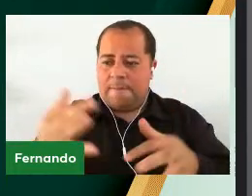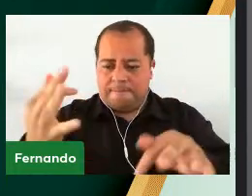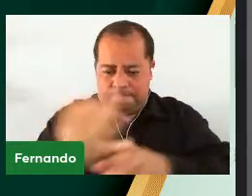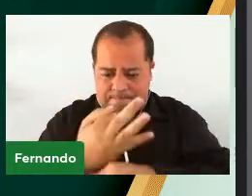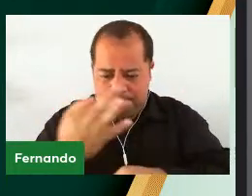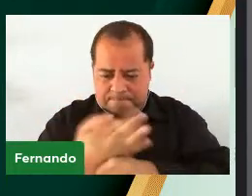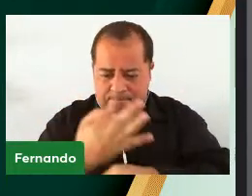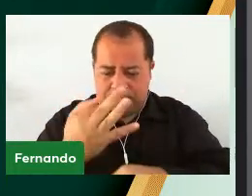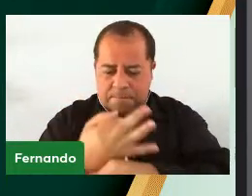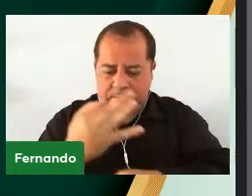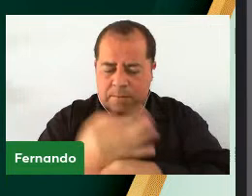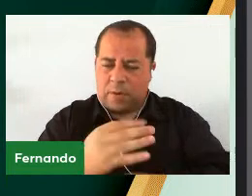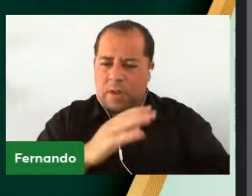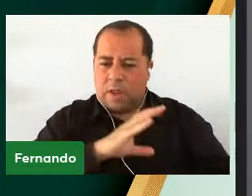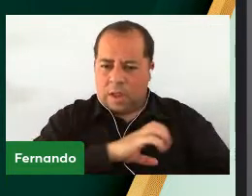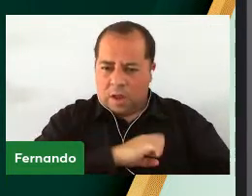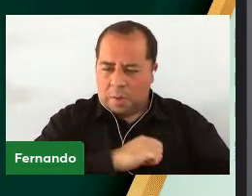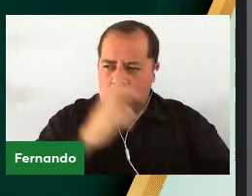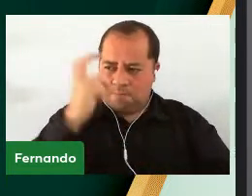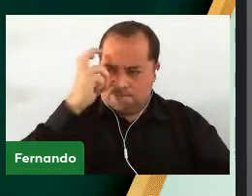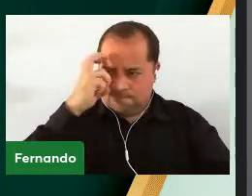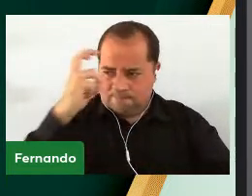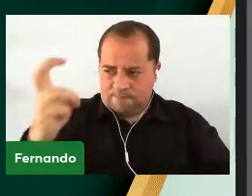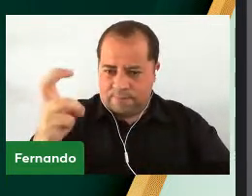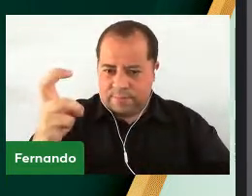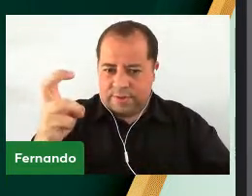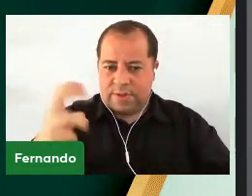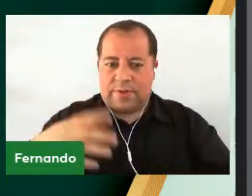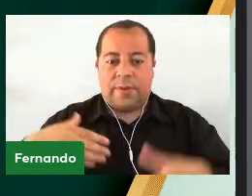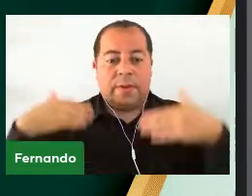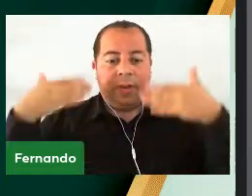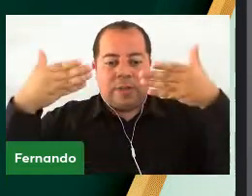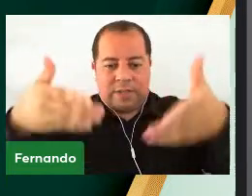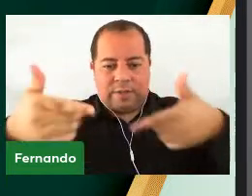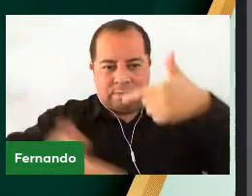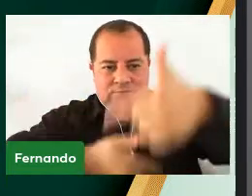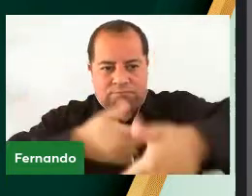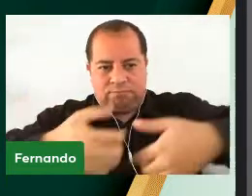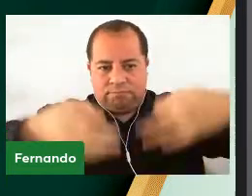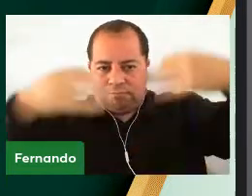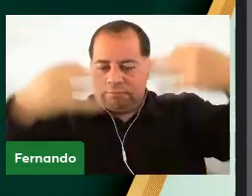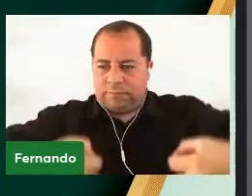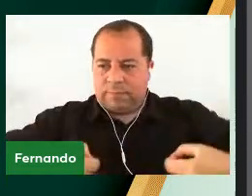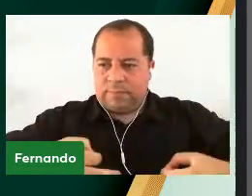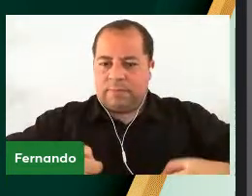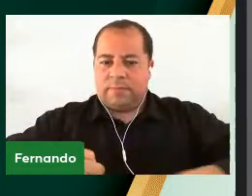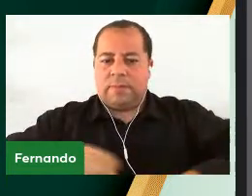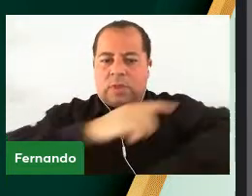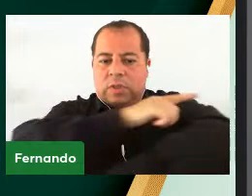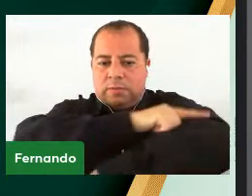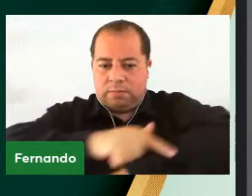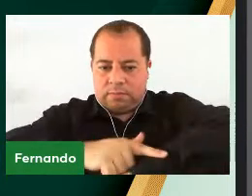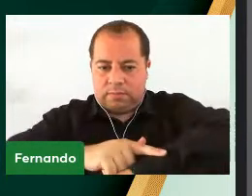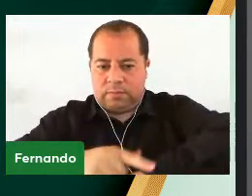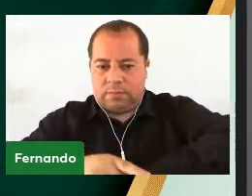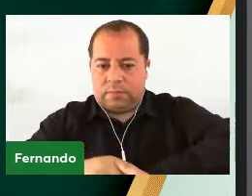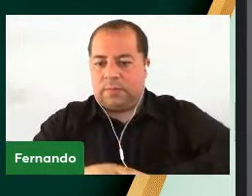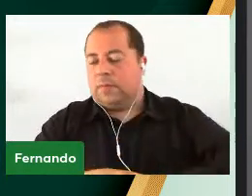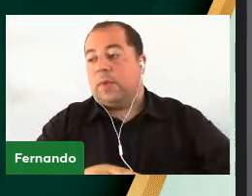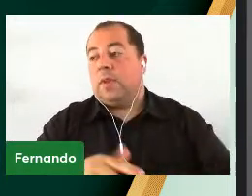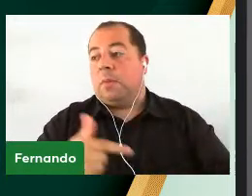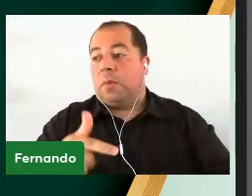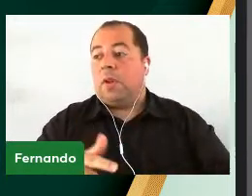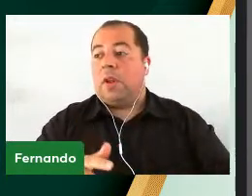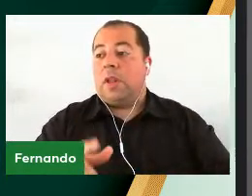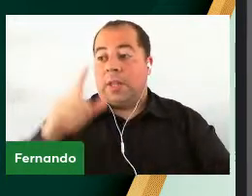Façam com amor E inteligência E quando chegarem lá Trabalhem com dignidade Integridade Entrega Pois não há decepção